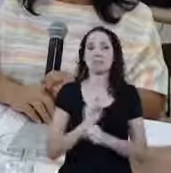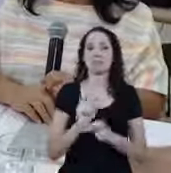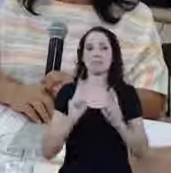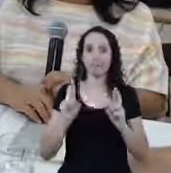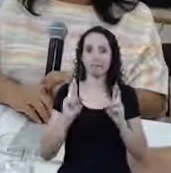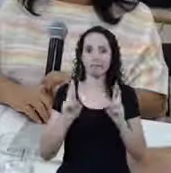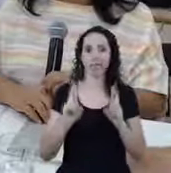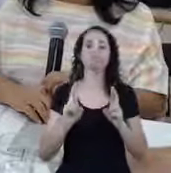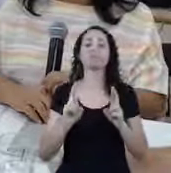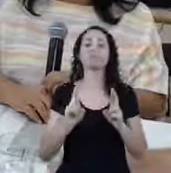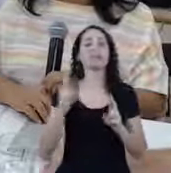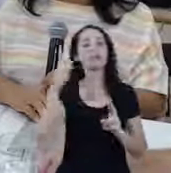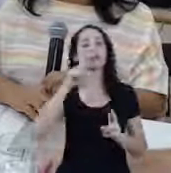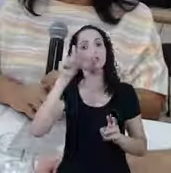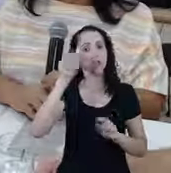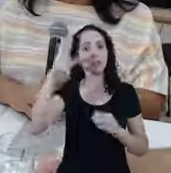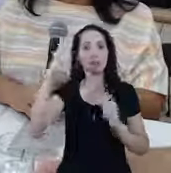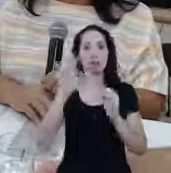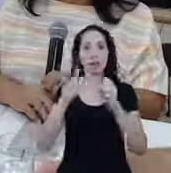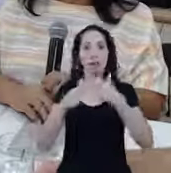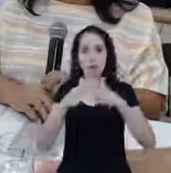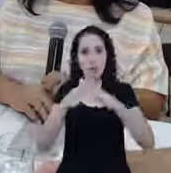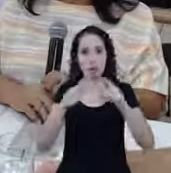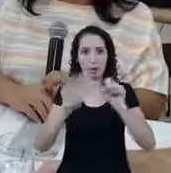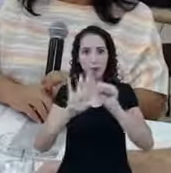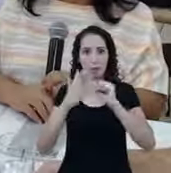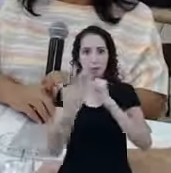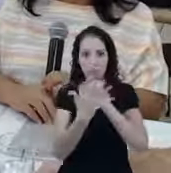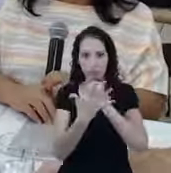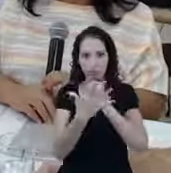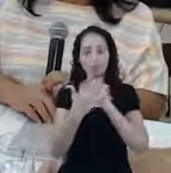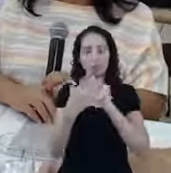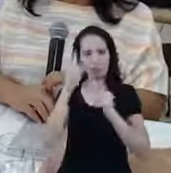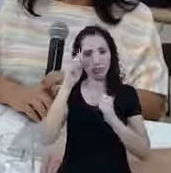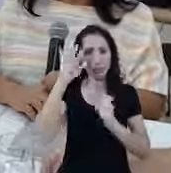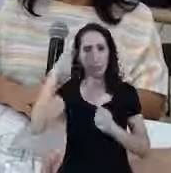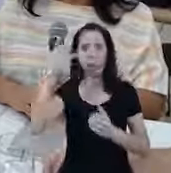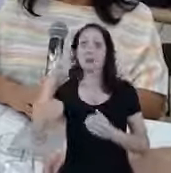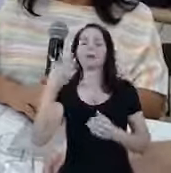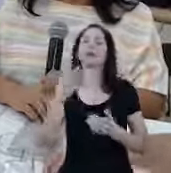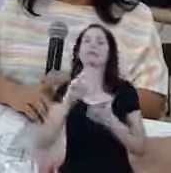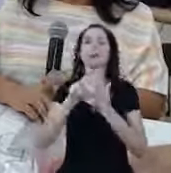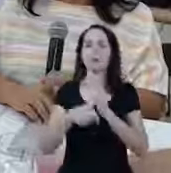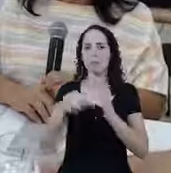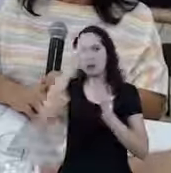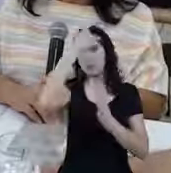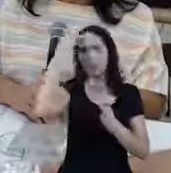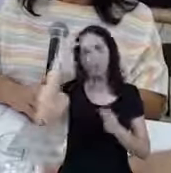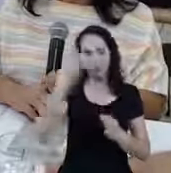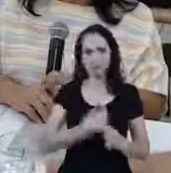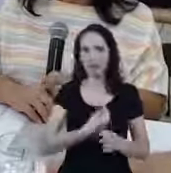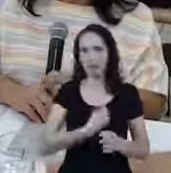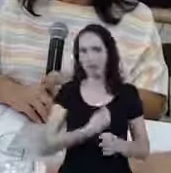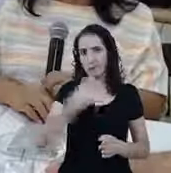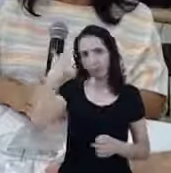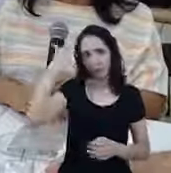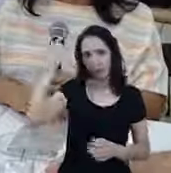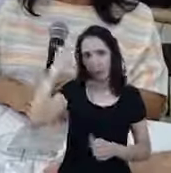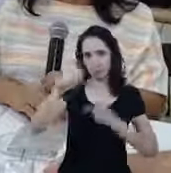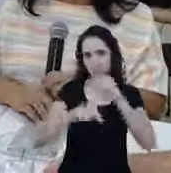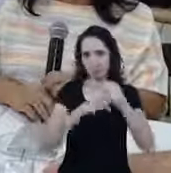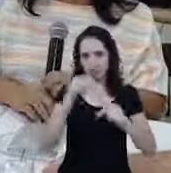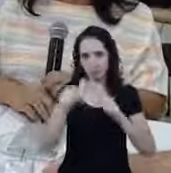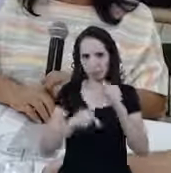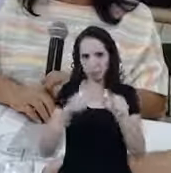se resolva nesse período de três meses E que as pessoas possam voltar à sua rotina até então, após esse período